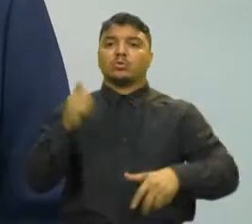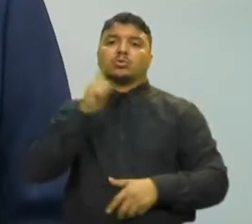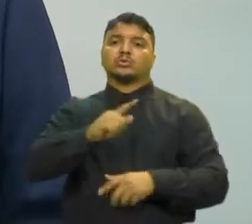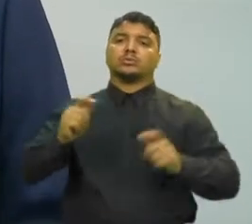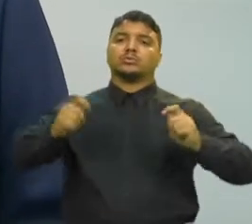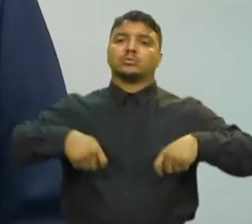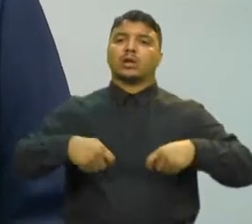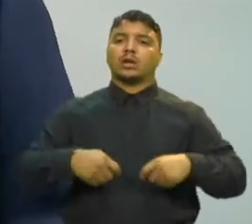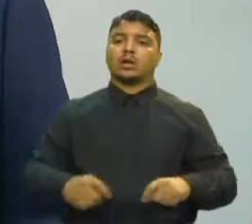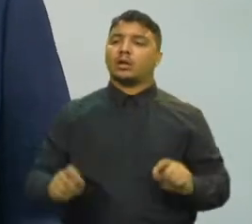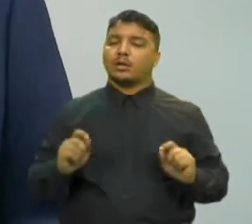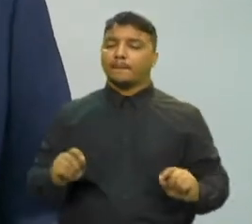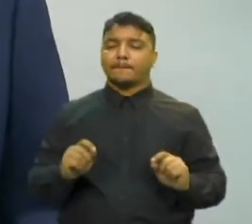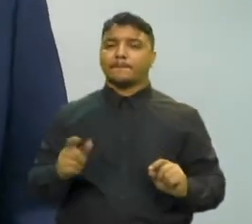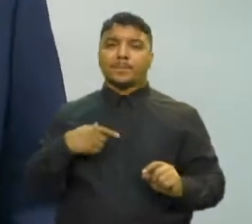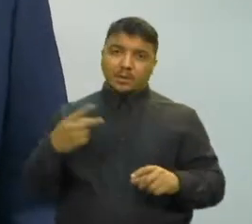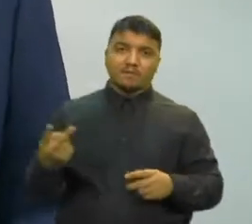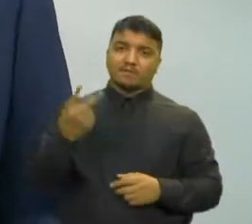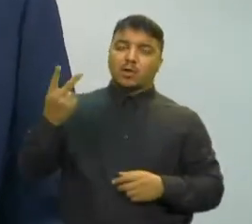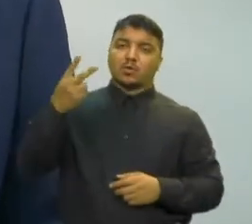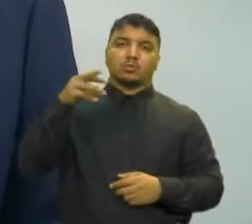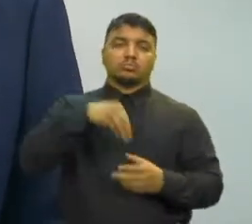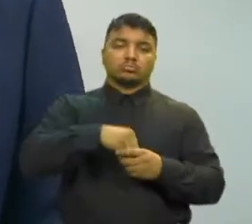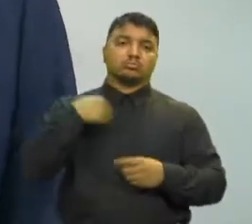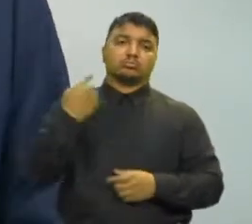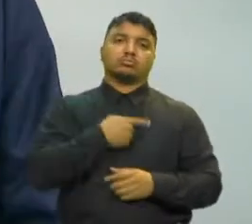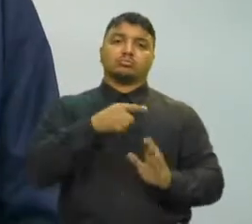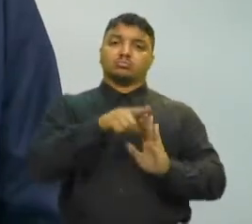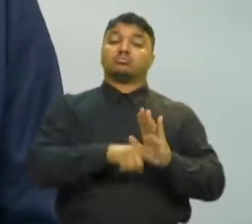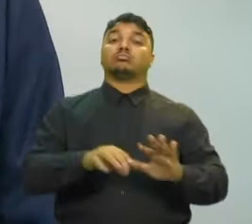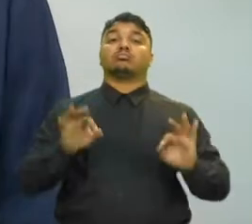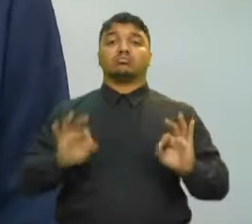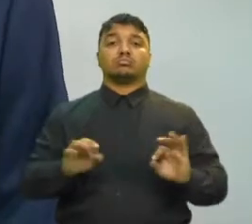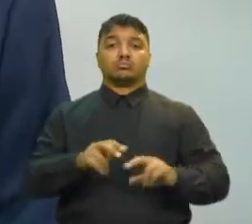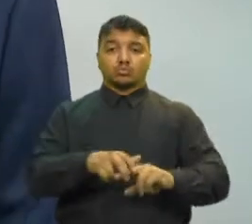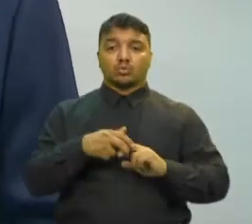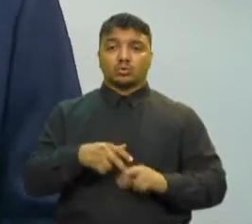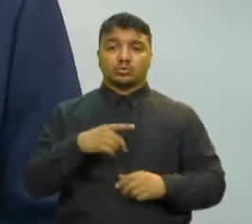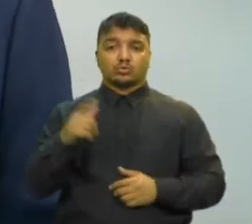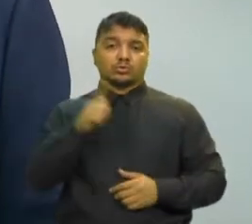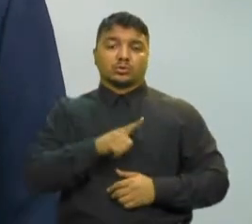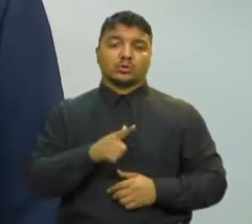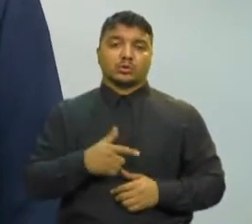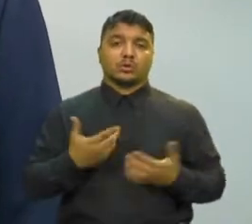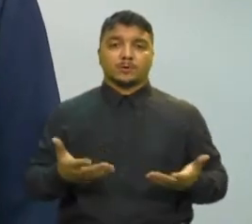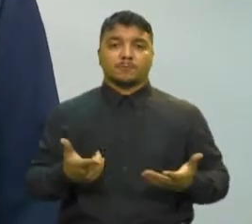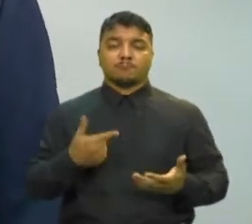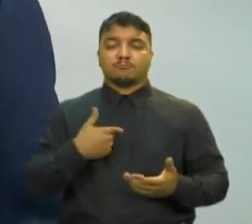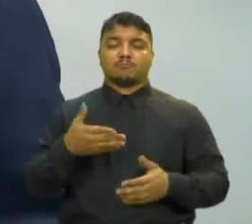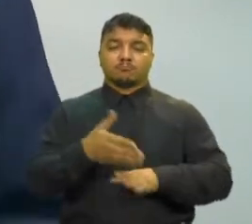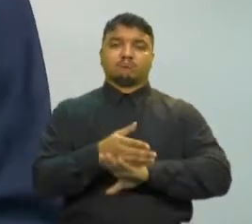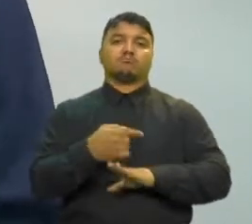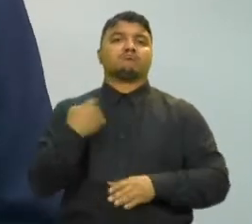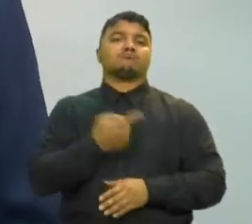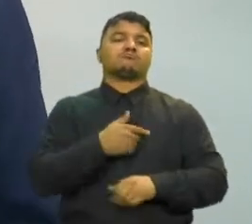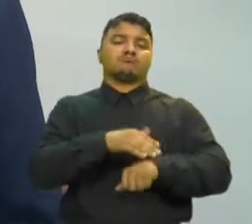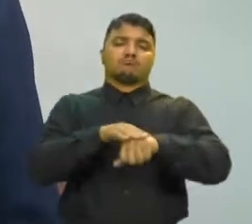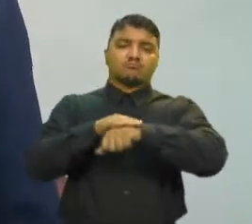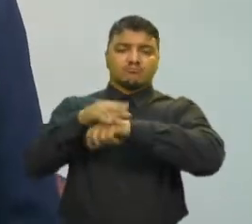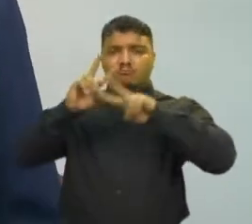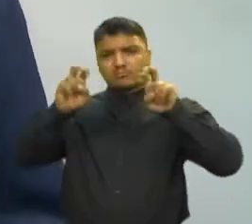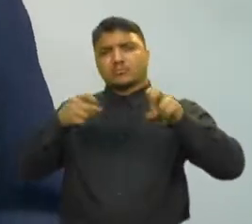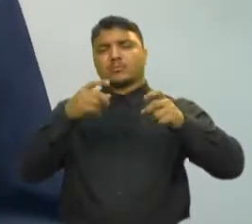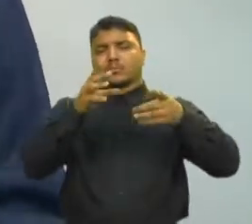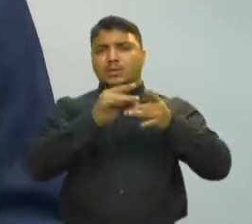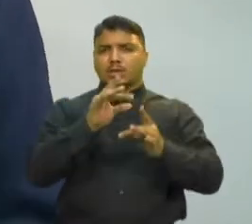valor aqui para a nossa programação Então é nessa perspectiva, aí eles vieram aqui para a gente ultimar os detalhes